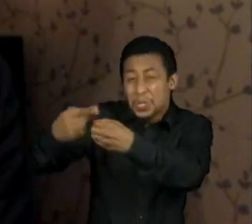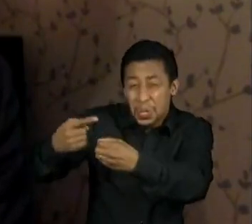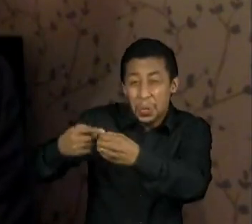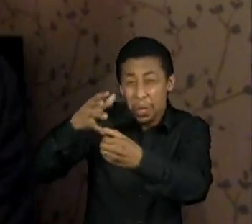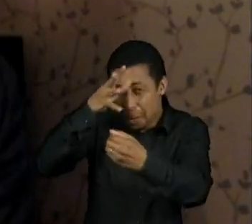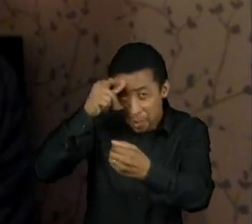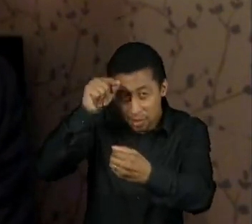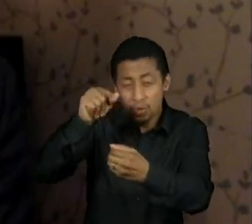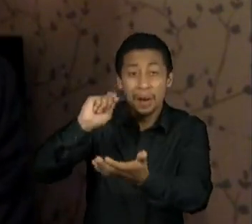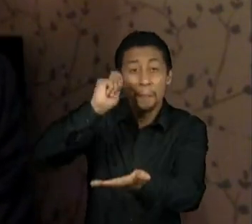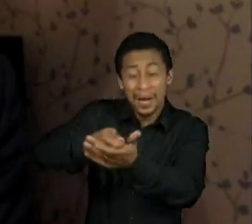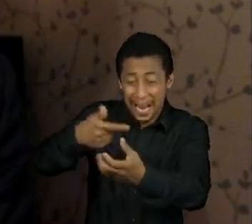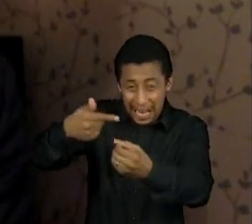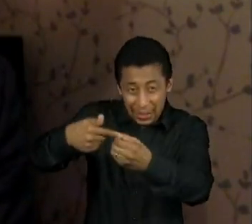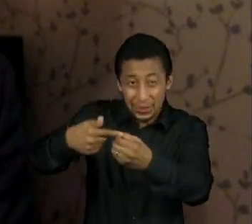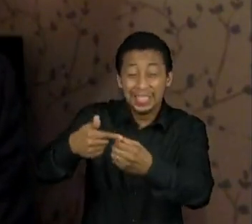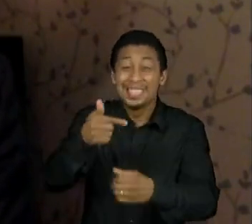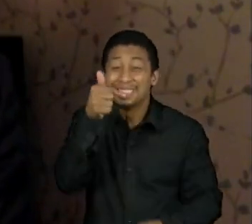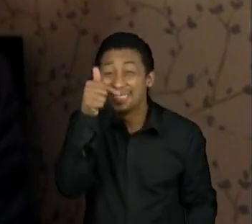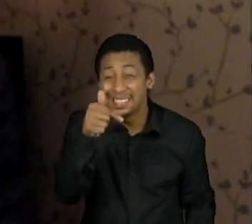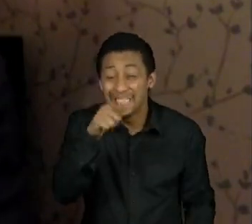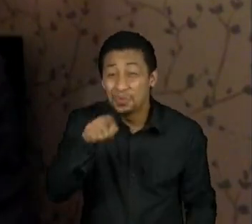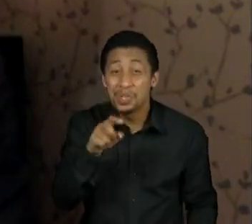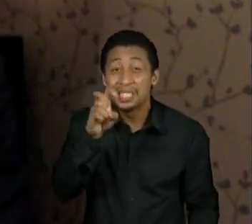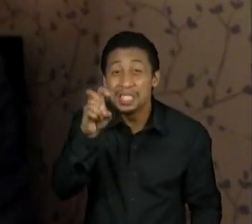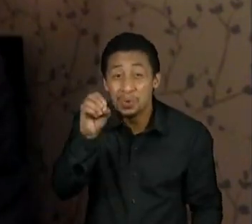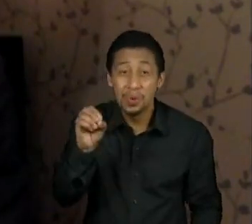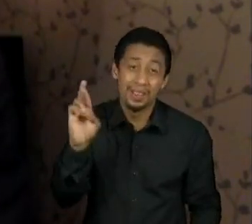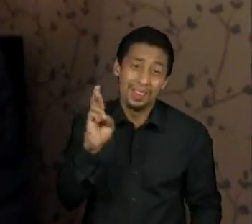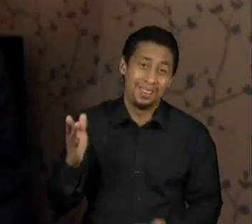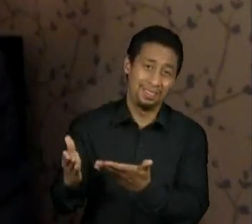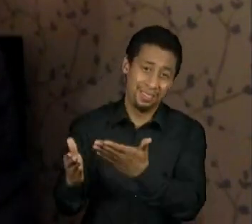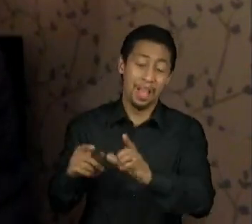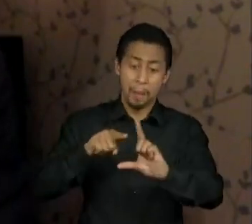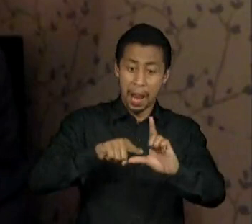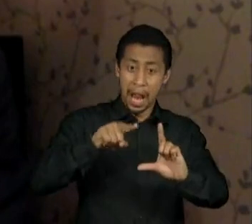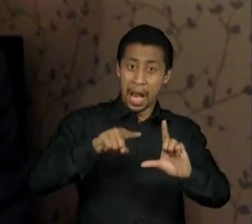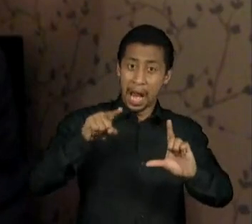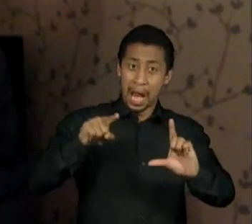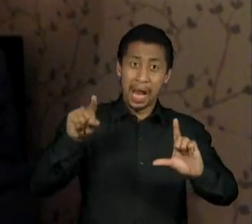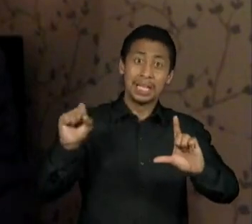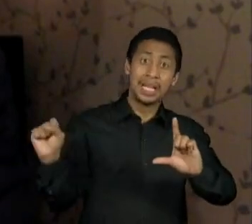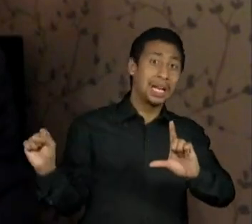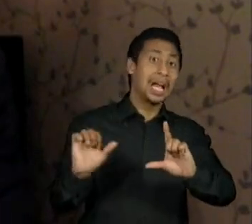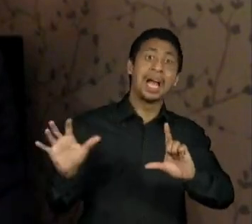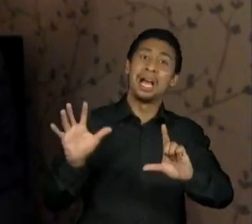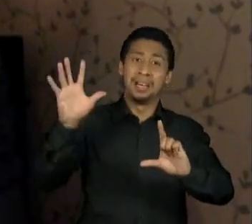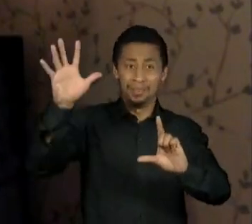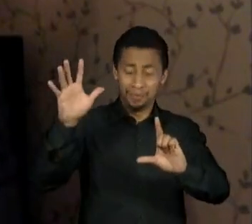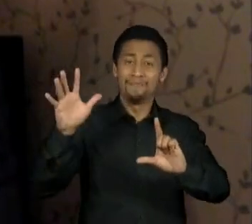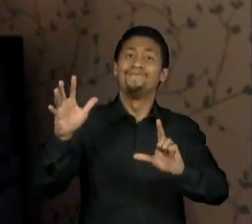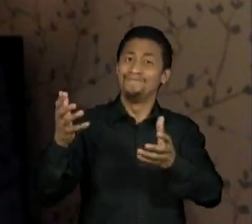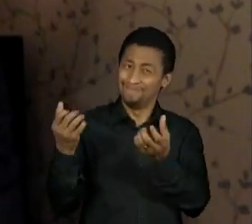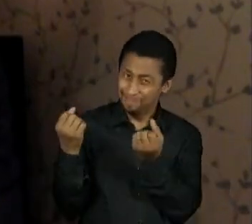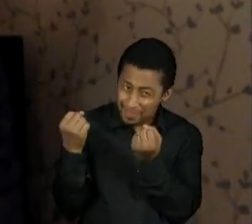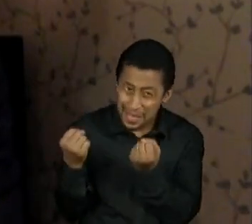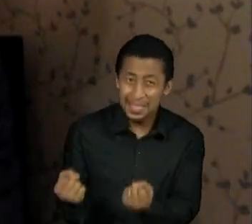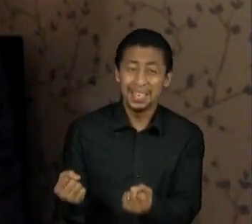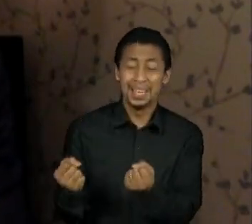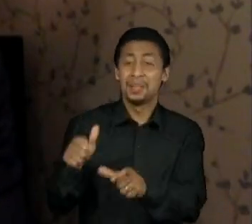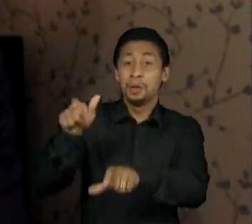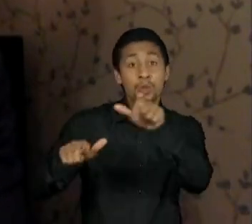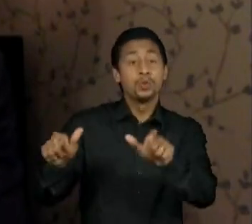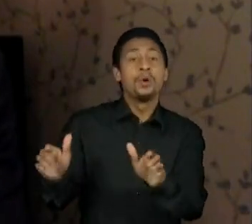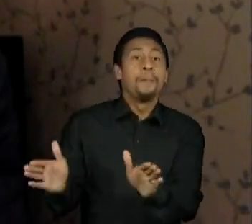Amazonas, está R 7,50. É nesse período em que a inflação pesa de uma forma ainda mais dura no bolso dos mais